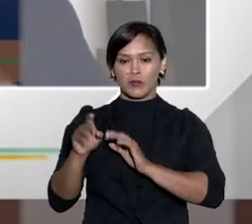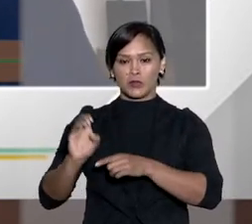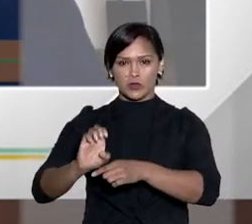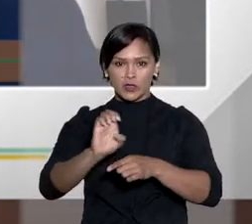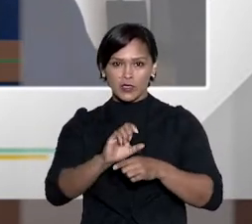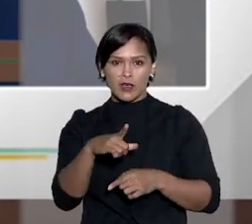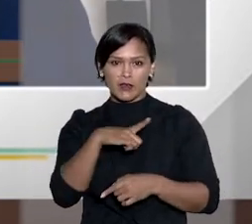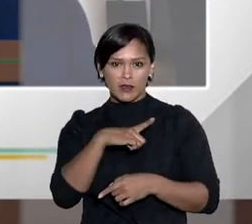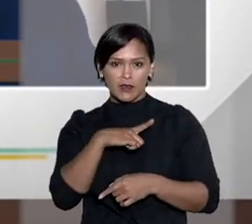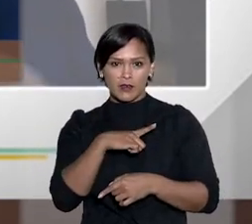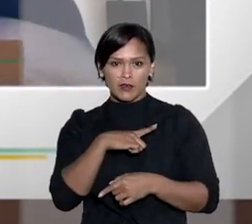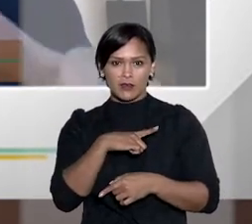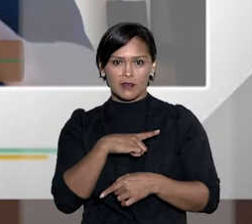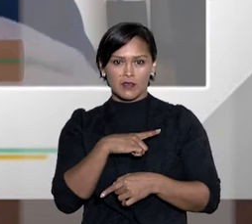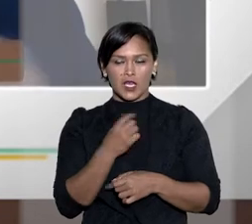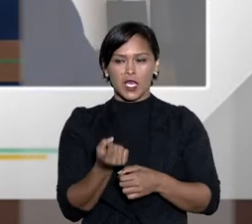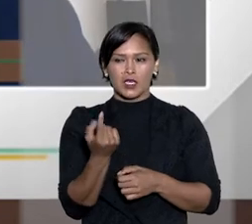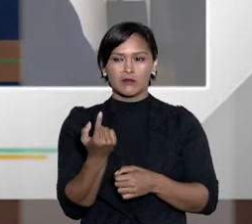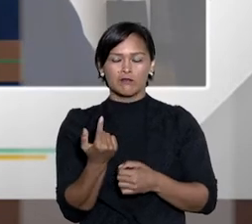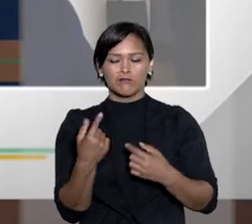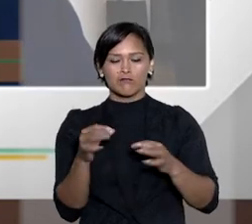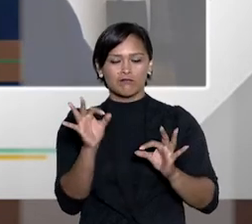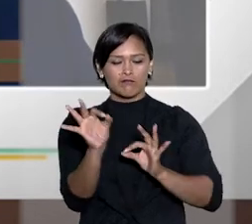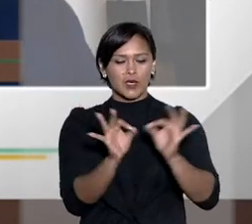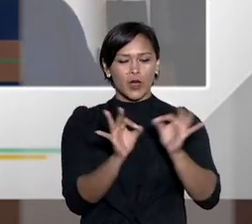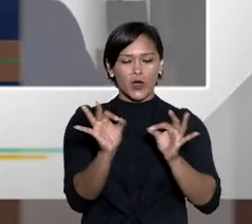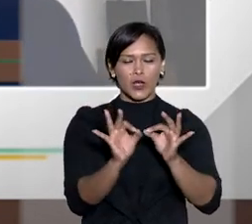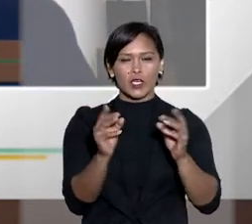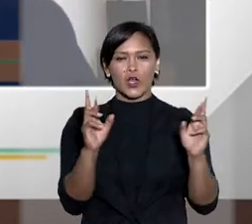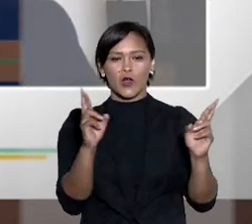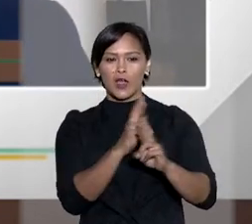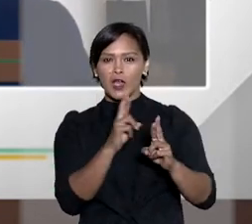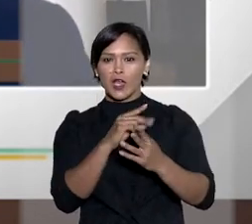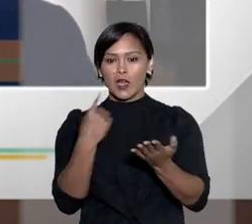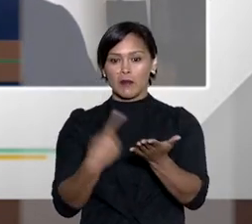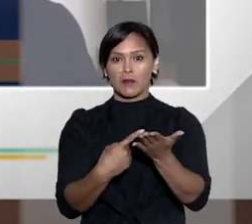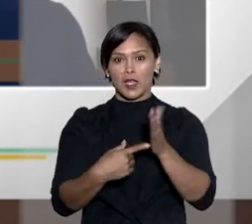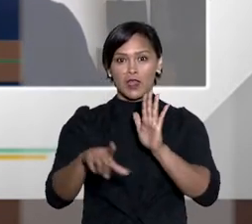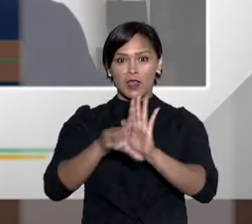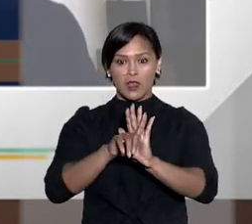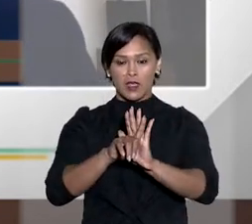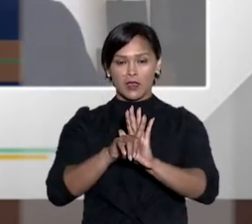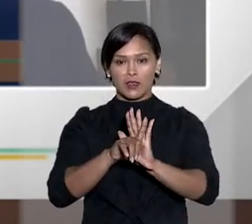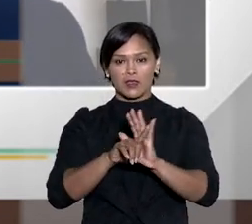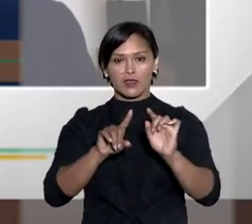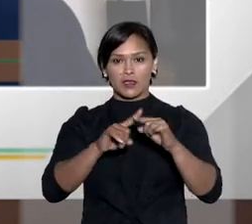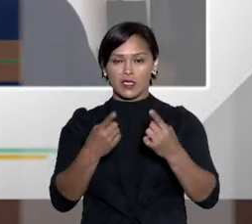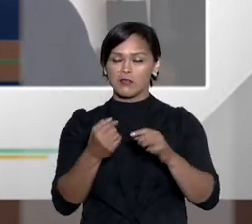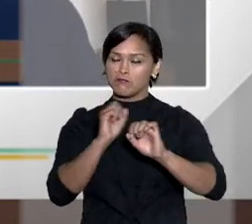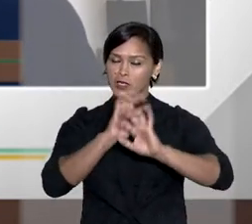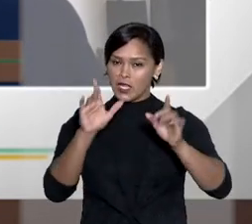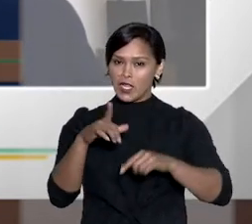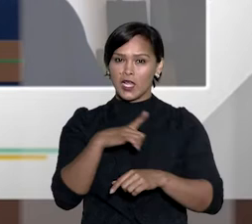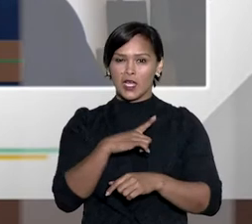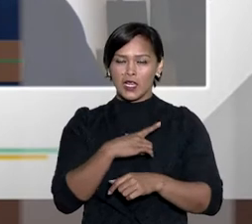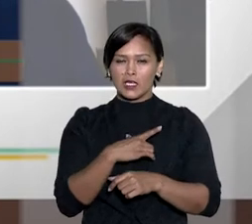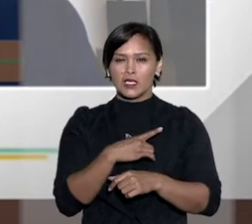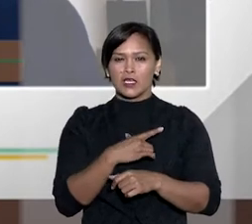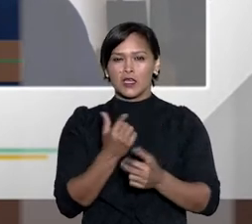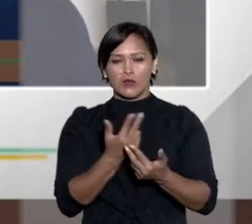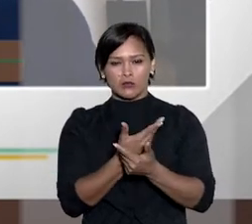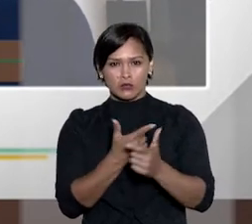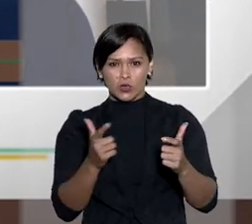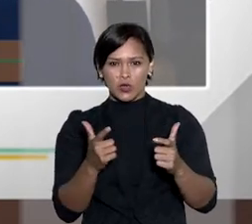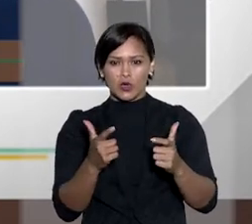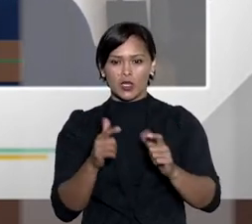tivessem uma harmonia com relação à aplicação da lei. Isso é evidente que teria uma grande